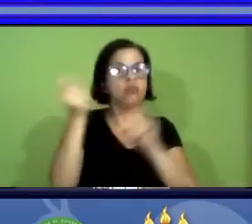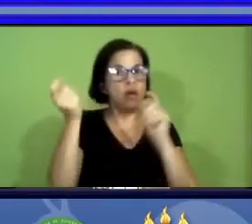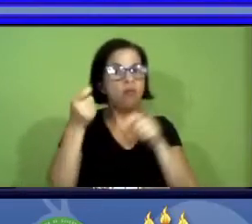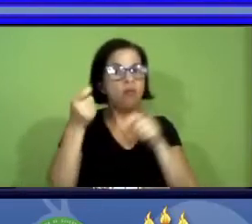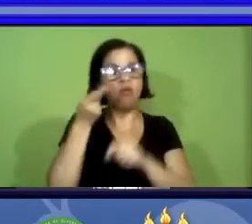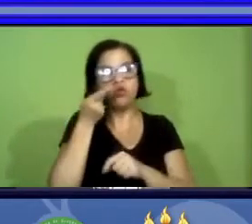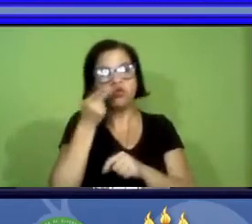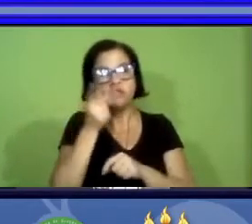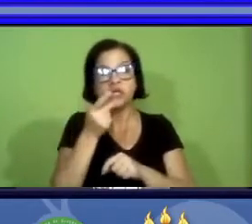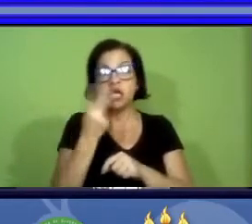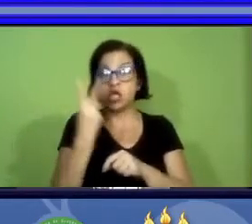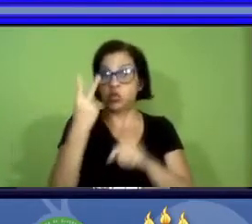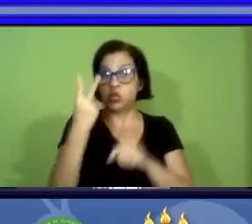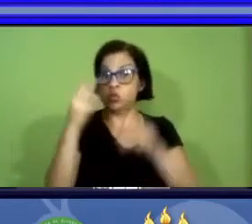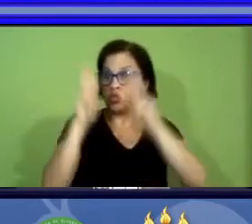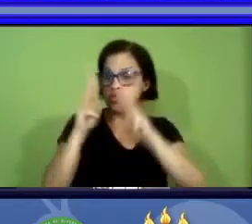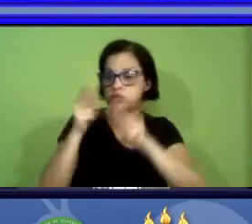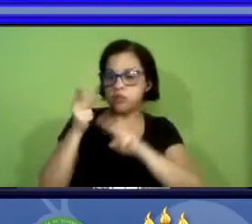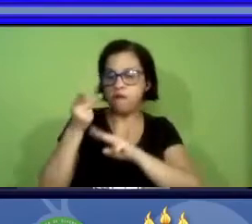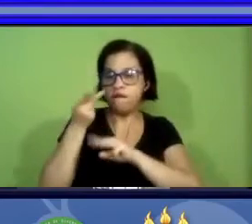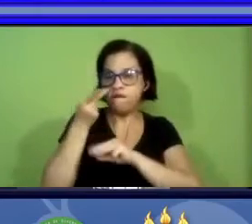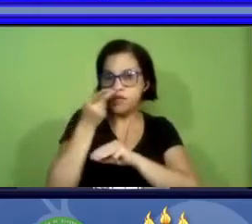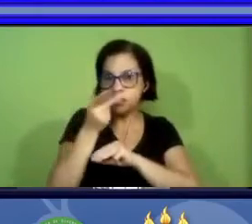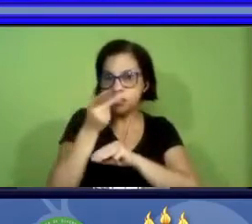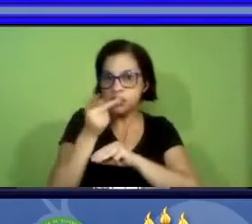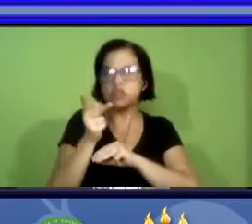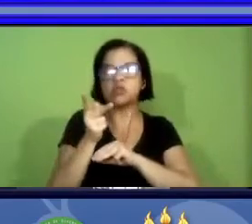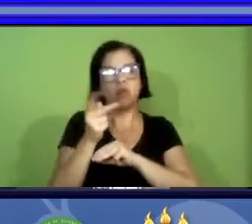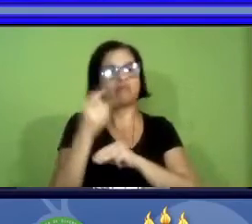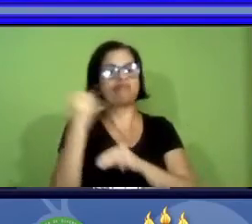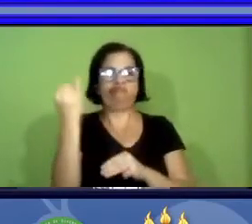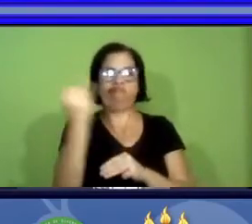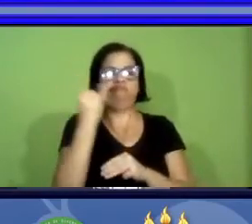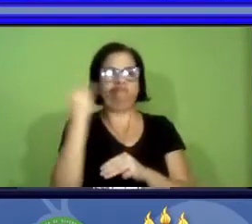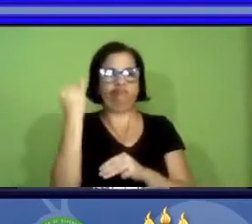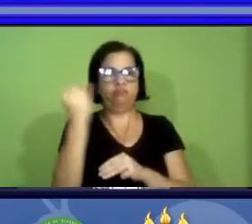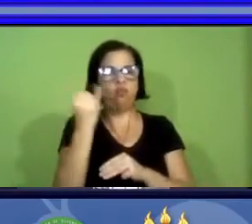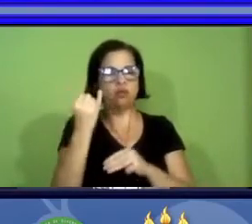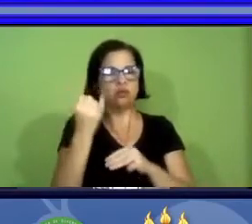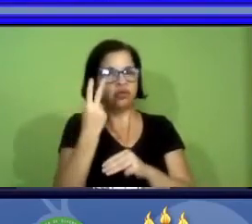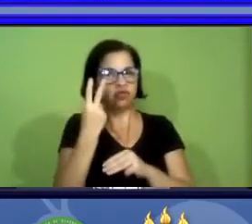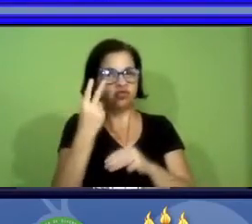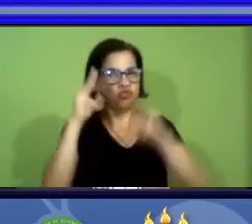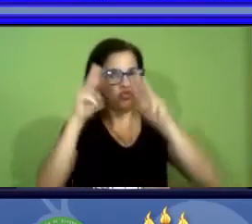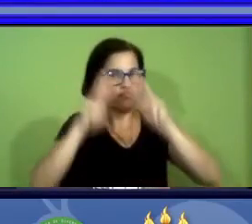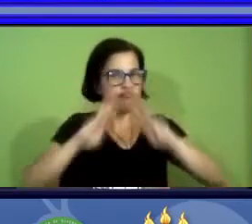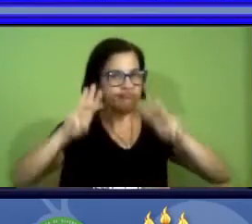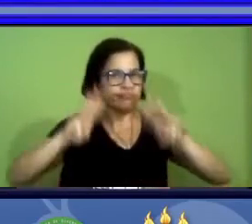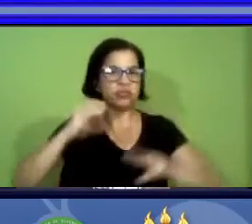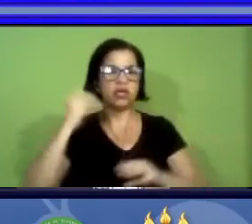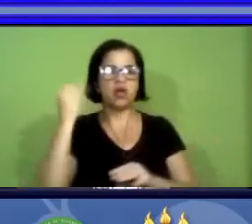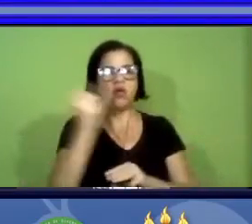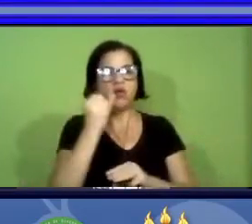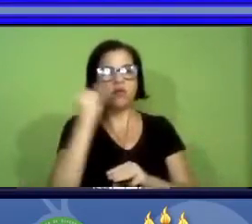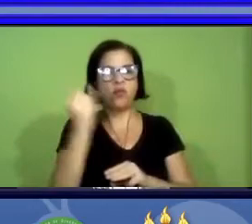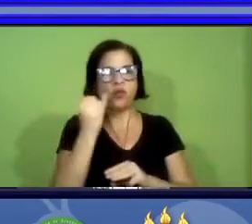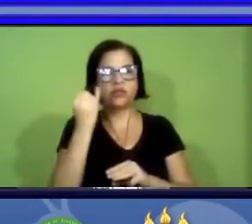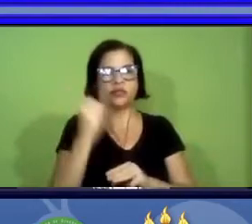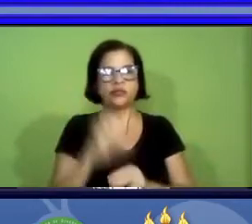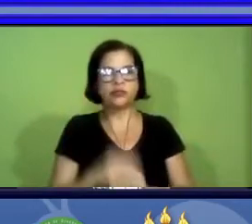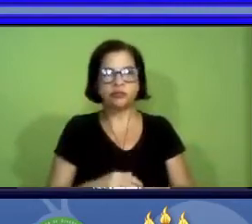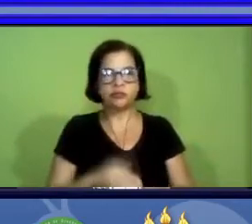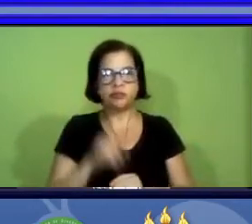dois museus altamente relevantes para o filo molusca